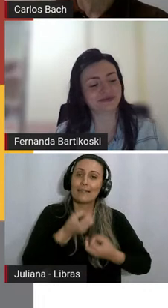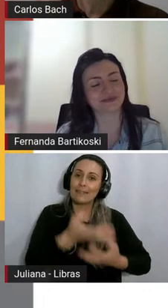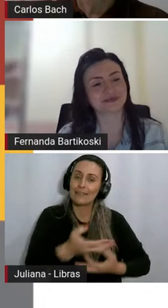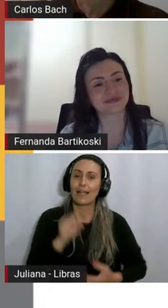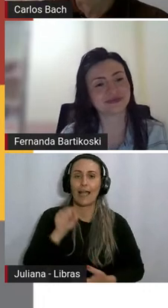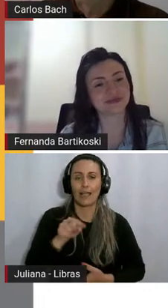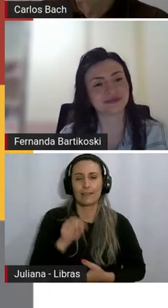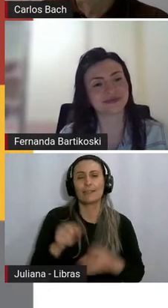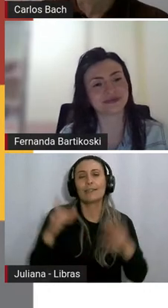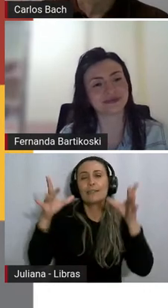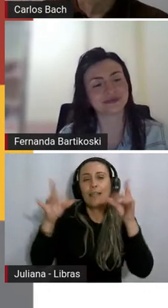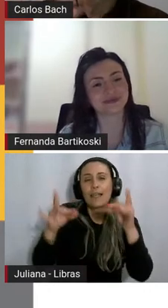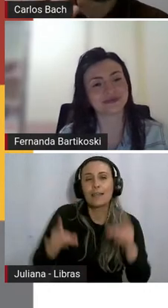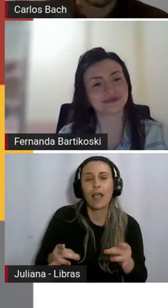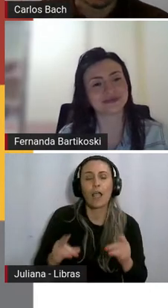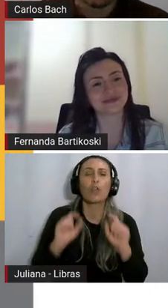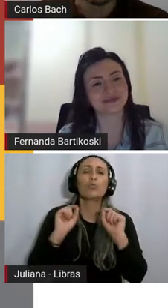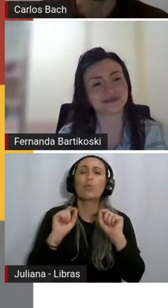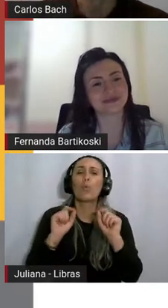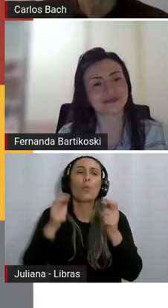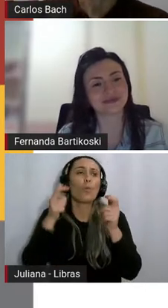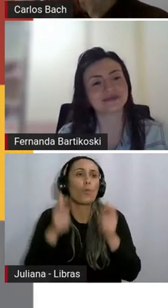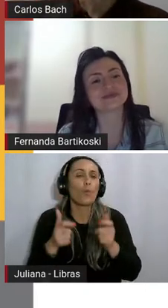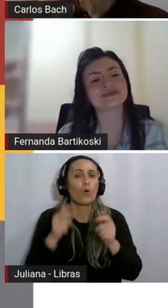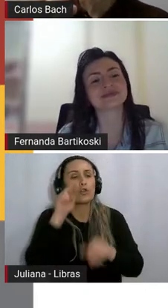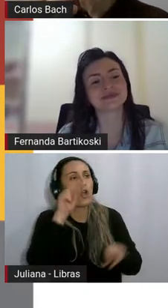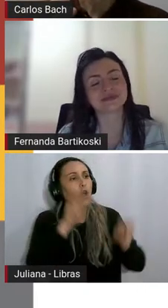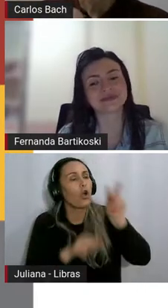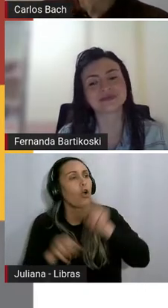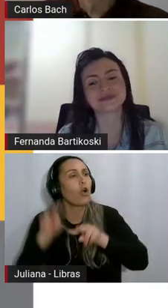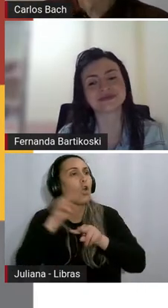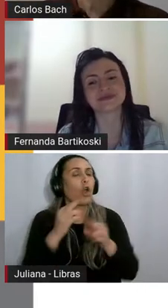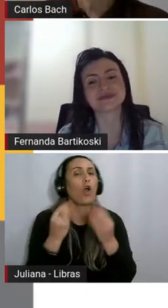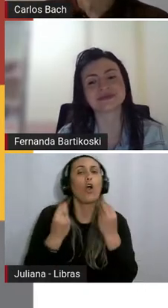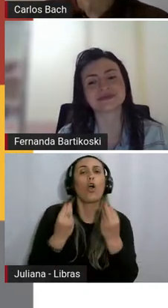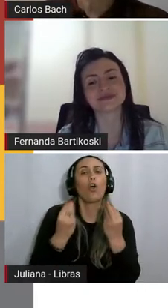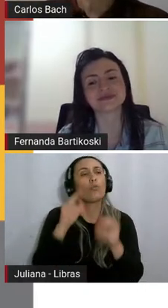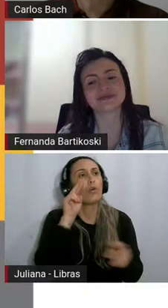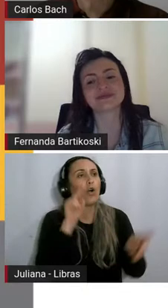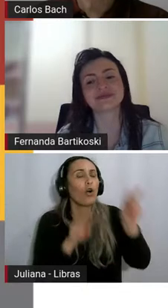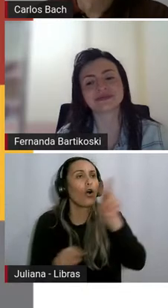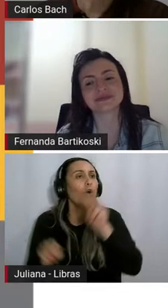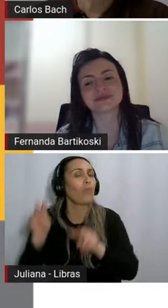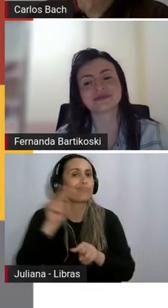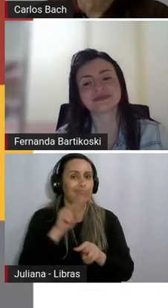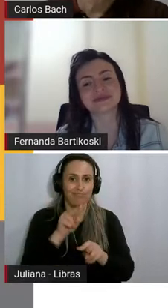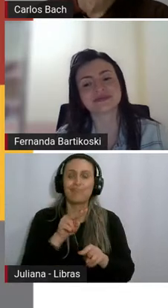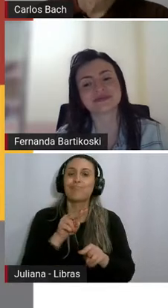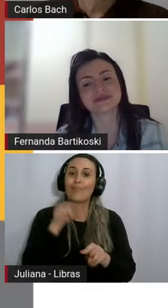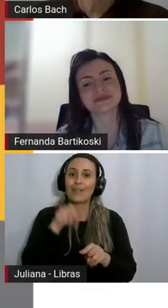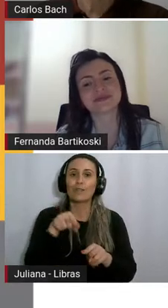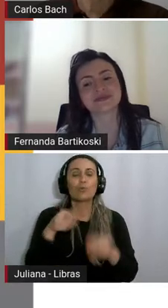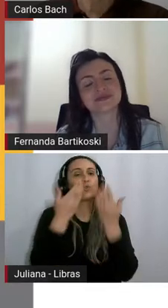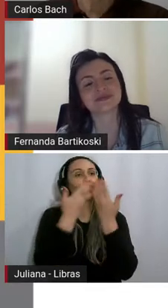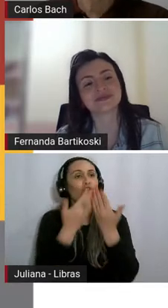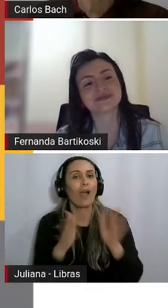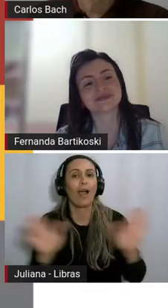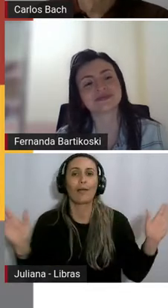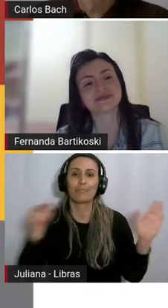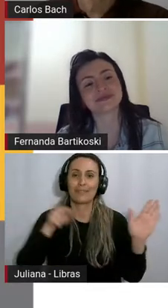para onde é que ela olha? de que forma ela olha? E eu acho sempre que eu leio essa